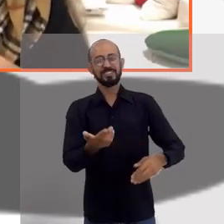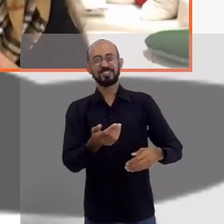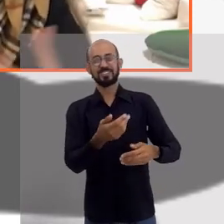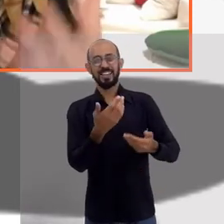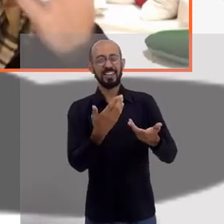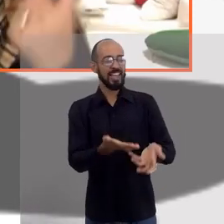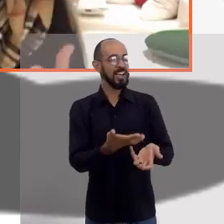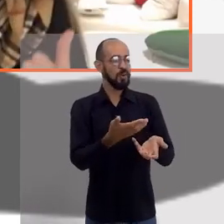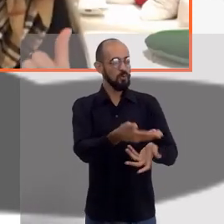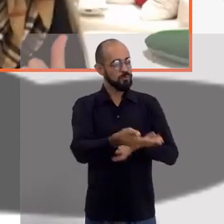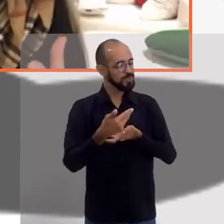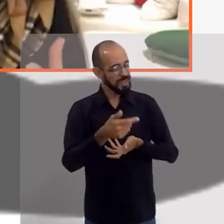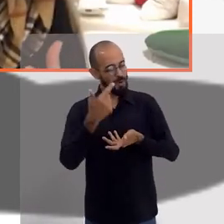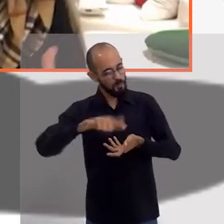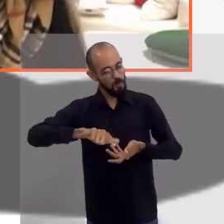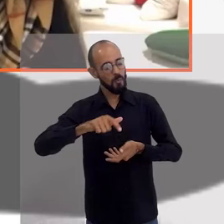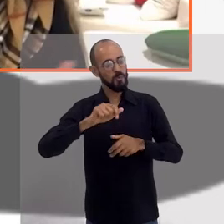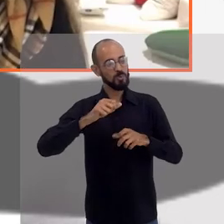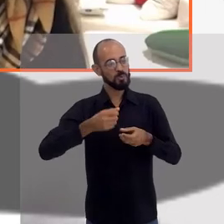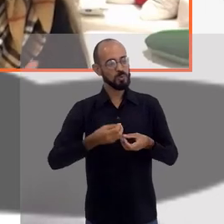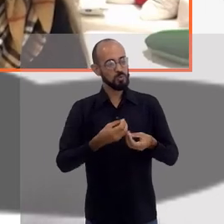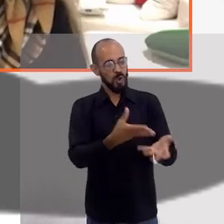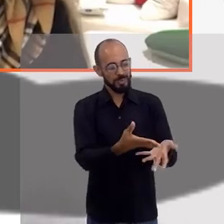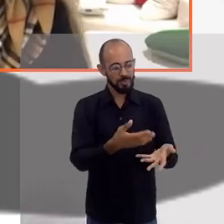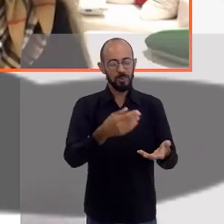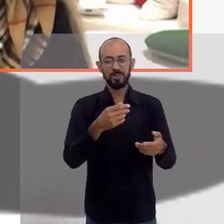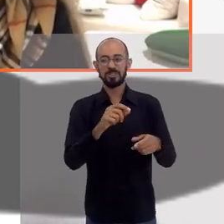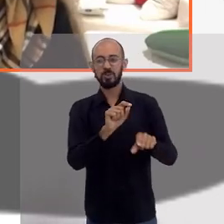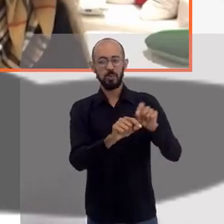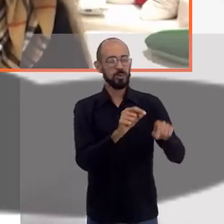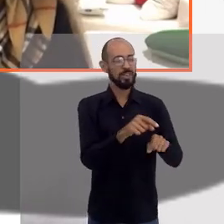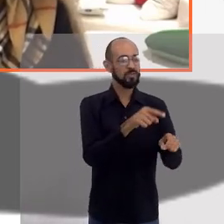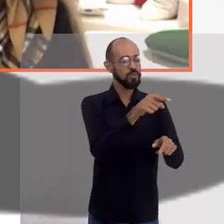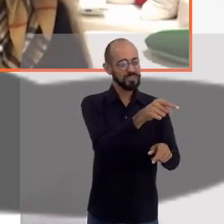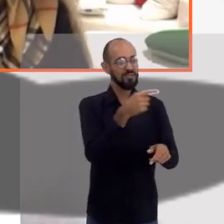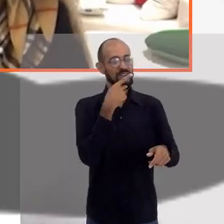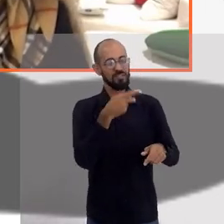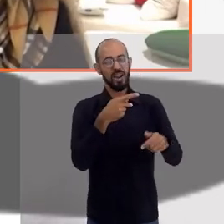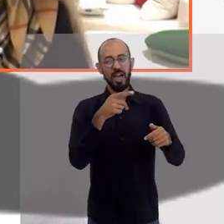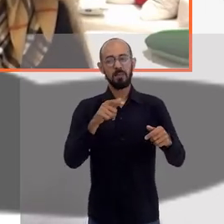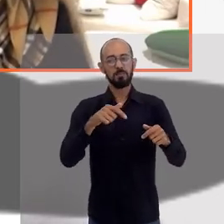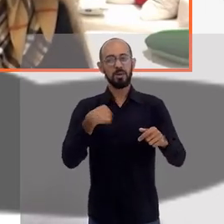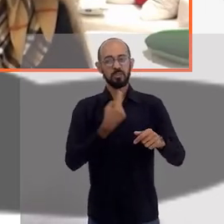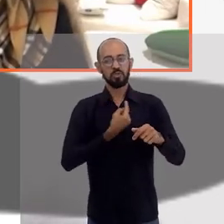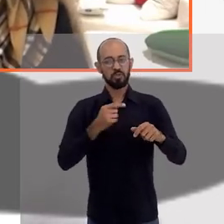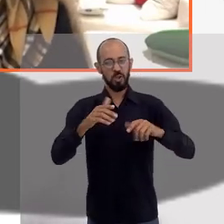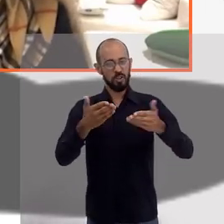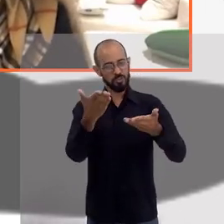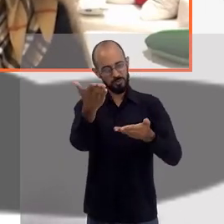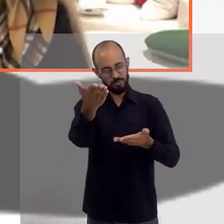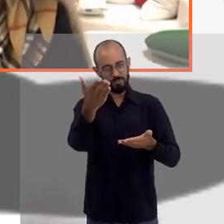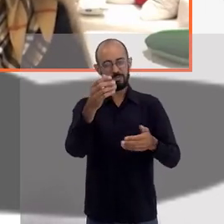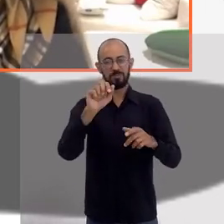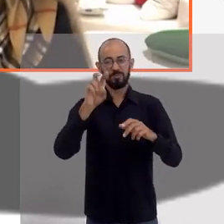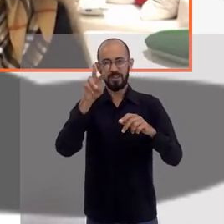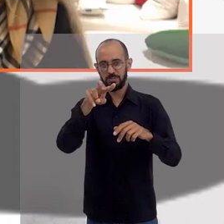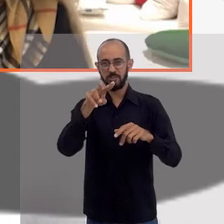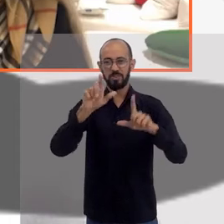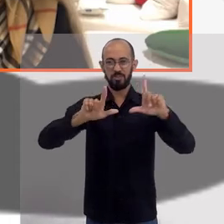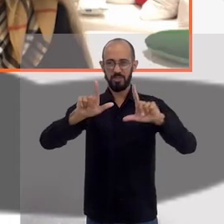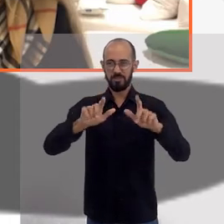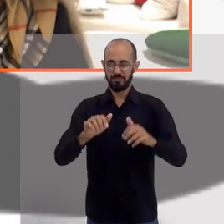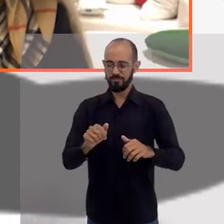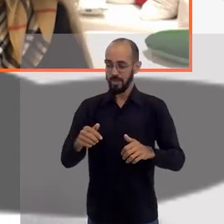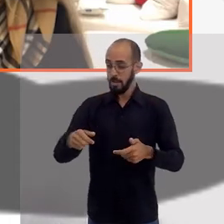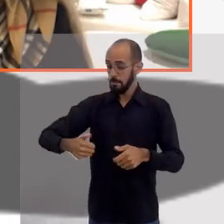chamar mais doadores? O que o Alexandre Caruso vai dizer para os nossos telespectadores agora? Bom, eu queria primeiro